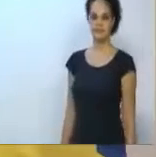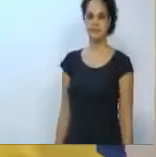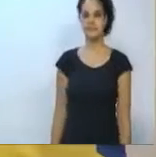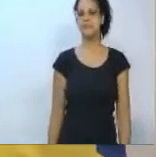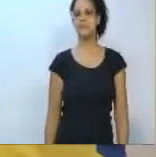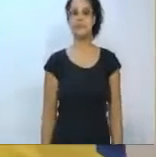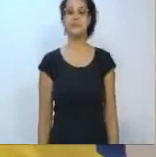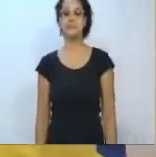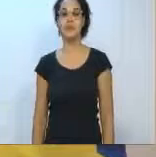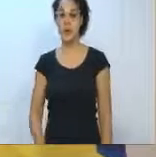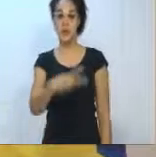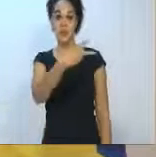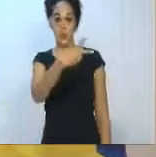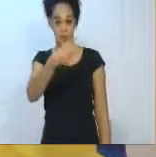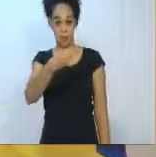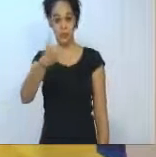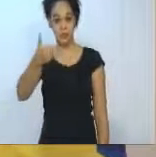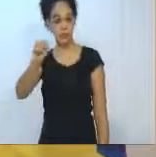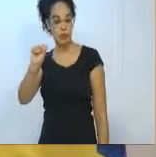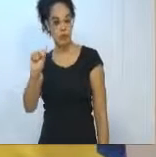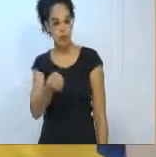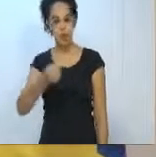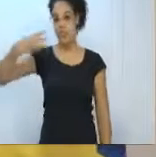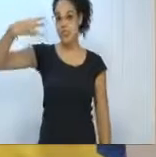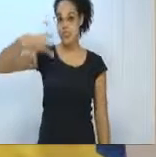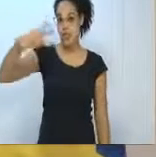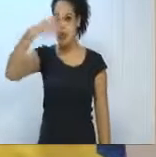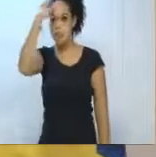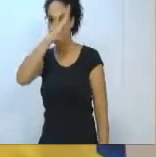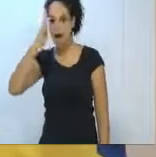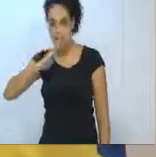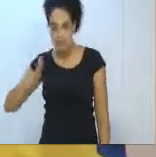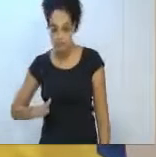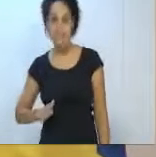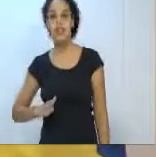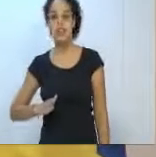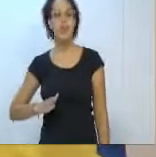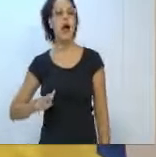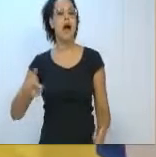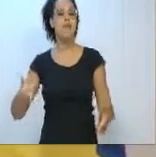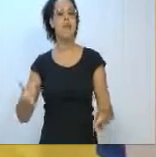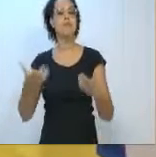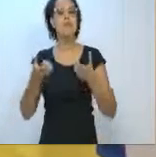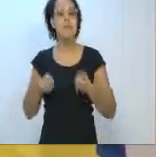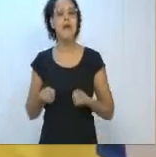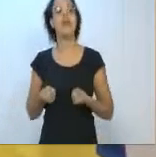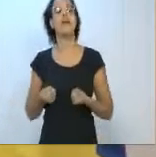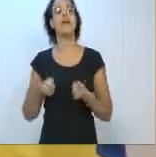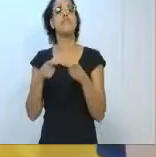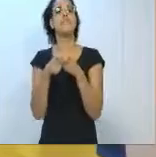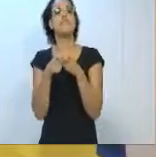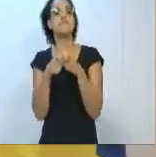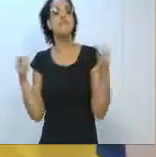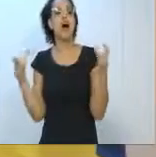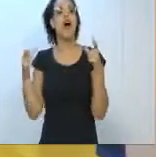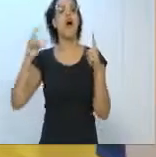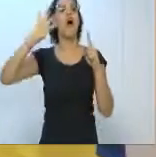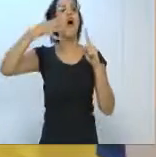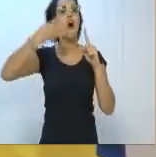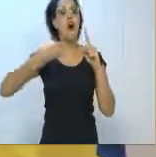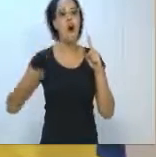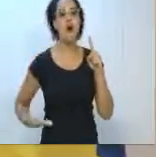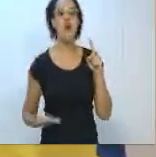Em 2018, também foi o terceiro brasileiro a receber uma das maiores honrarias de cervejarias do mundo.